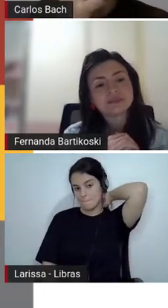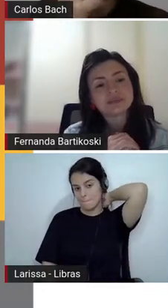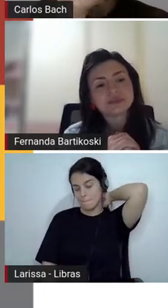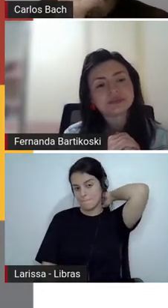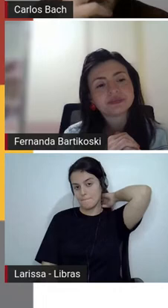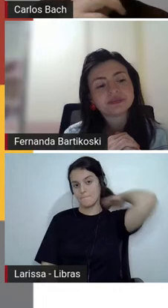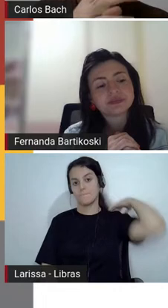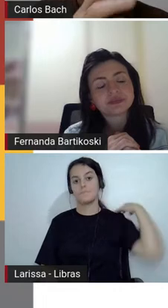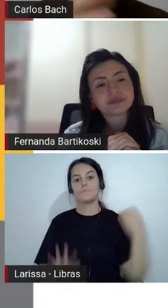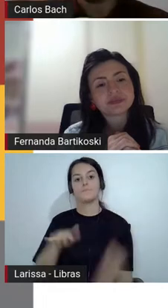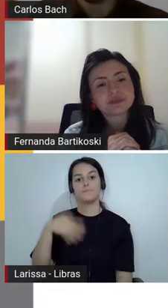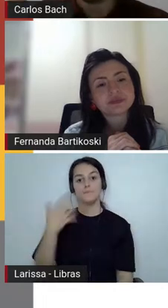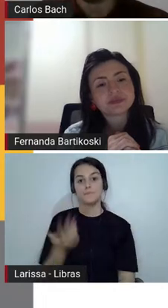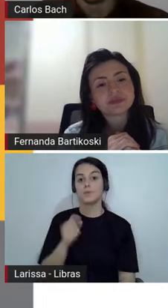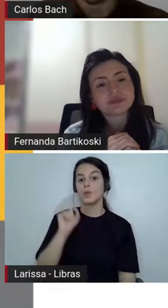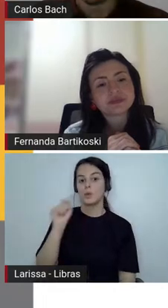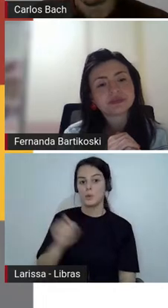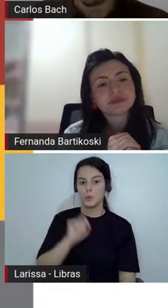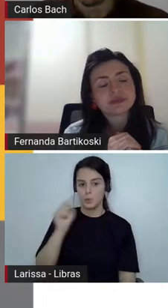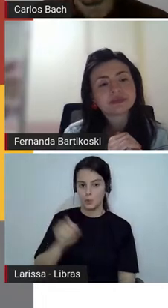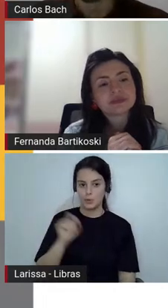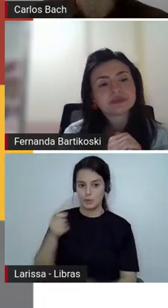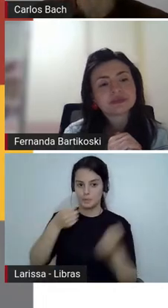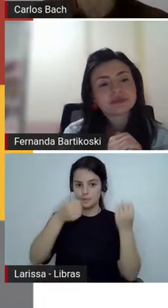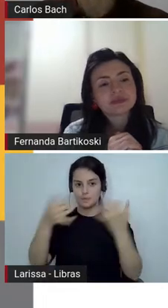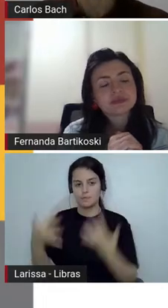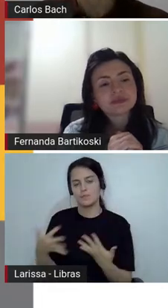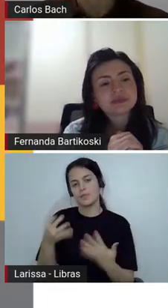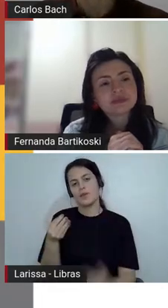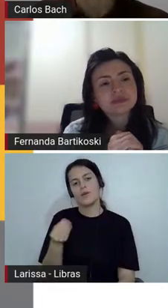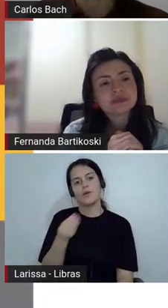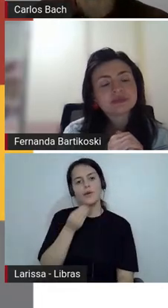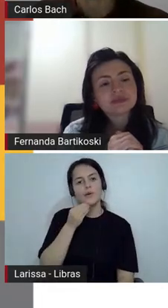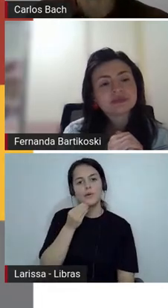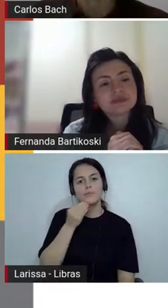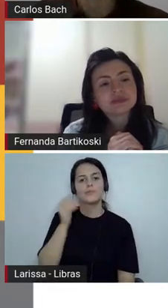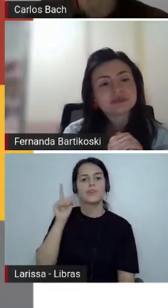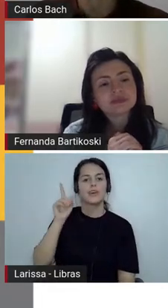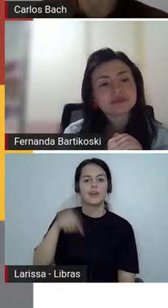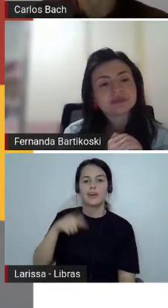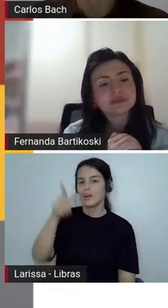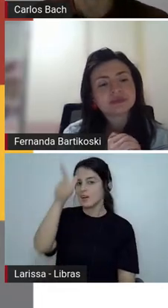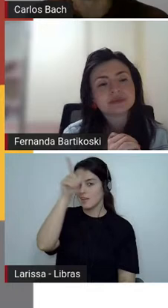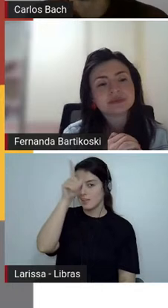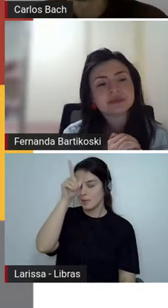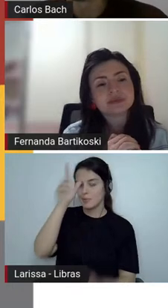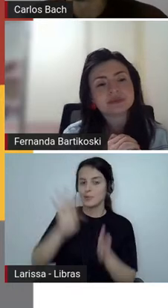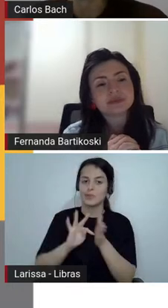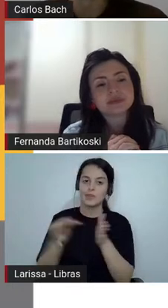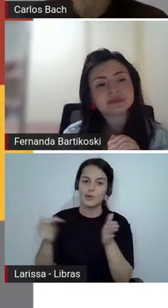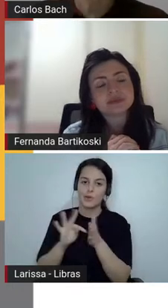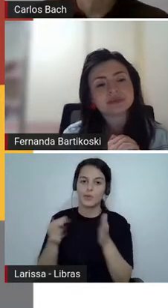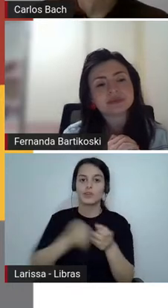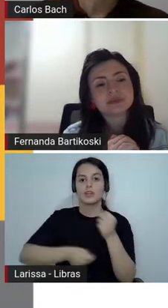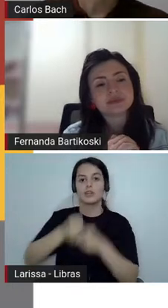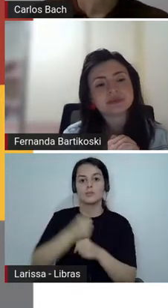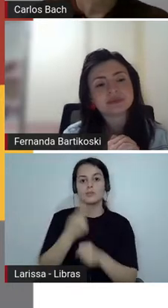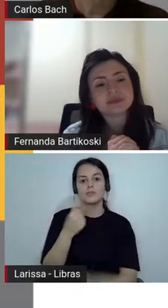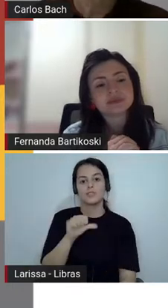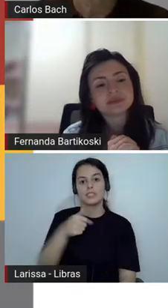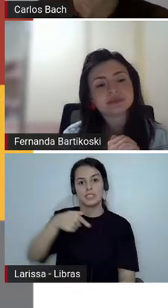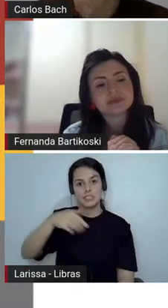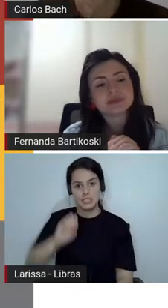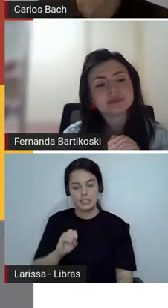teóricos alemães que trouxeram isso na década de 70, a professora Regina Zilbermann, a professora Maria da Glória Bordini,